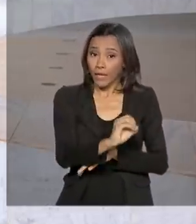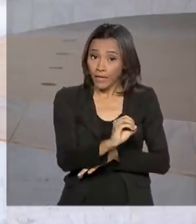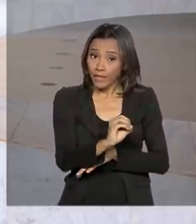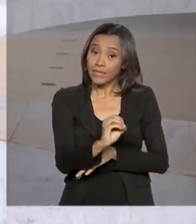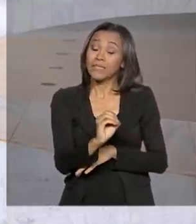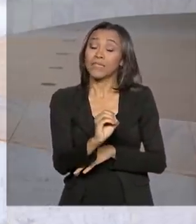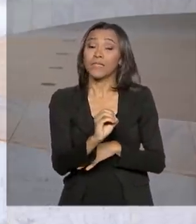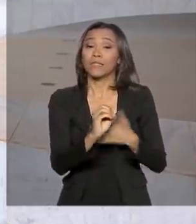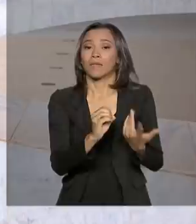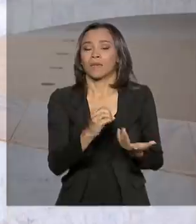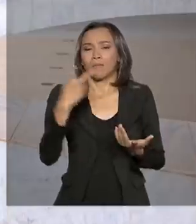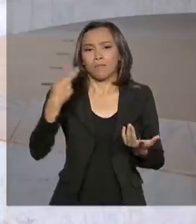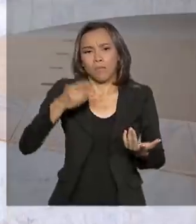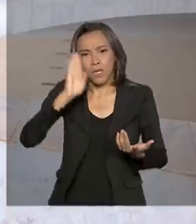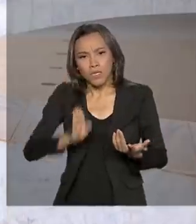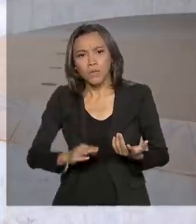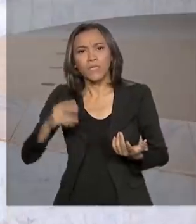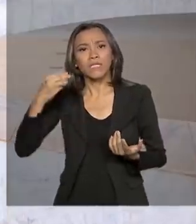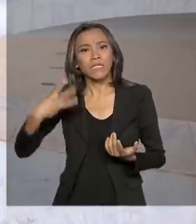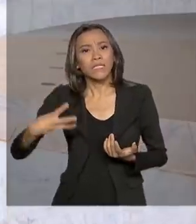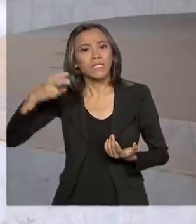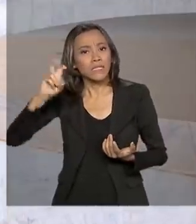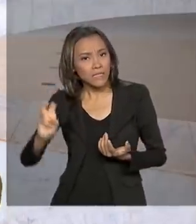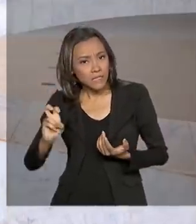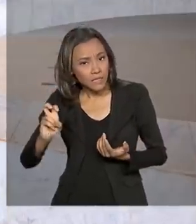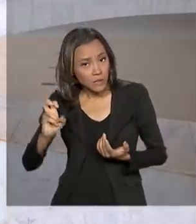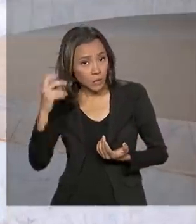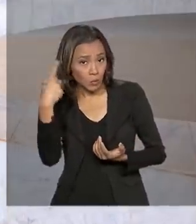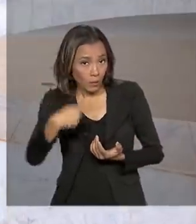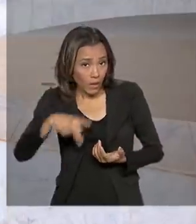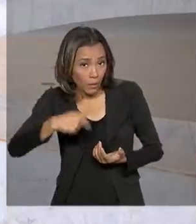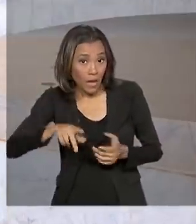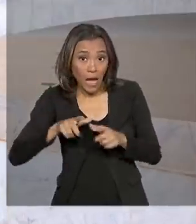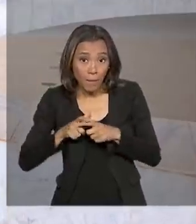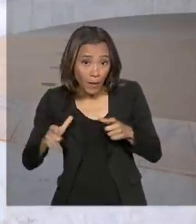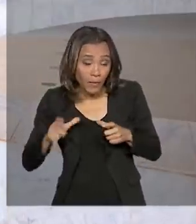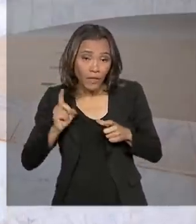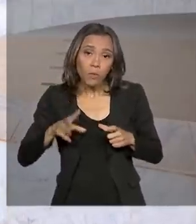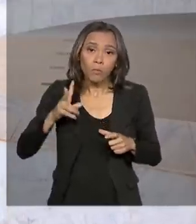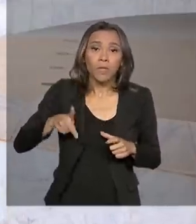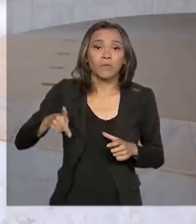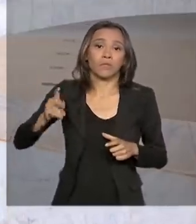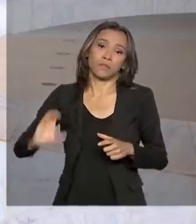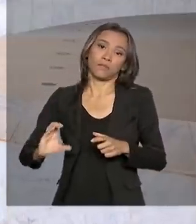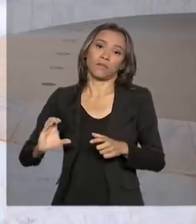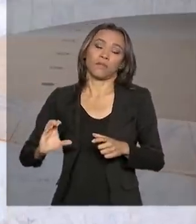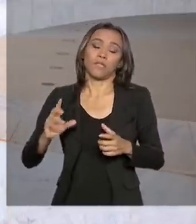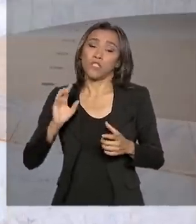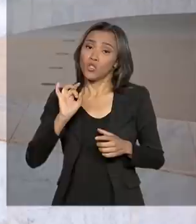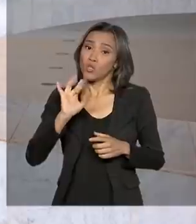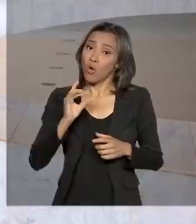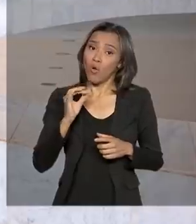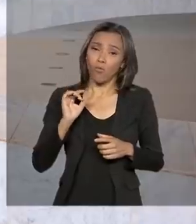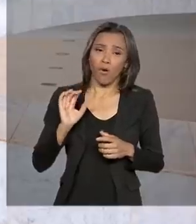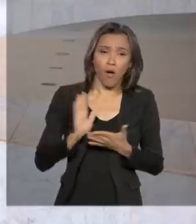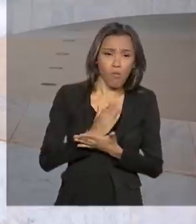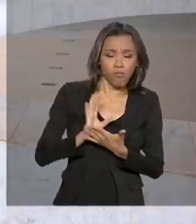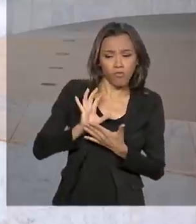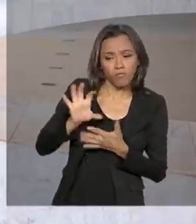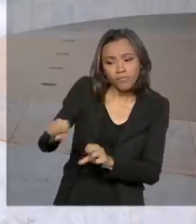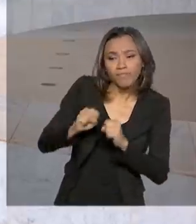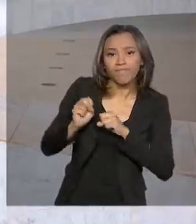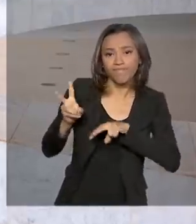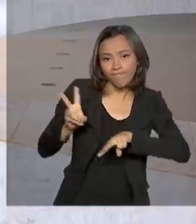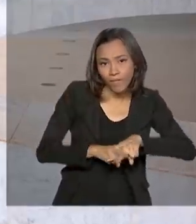paraguaios, a maioria do PCC. E até agora, apenas um deles foi recapturado. As autoridades